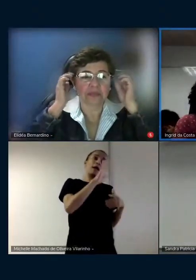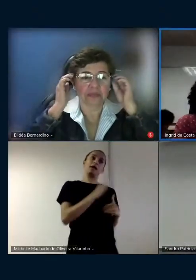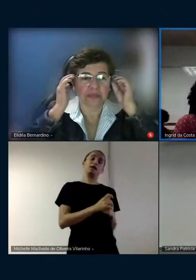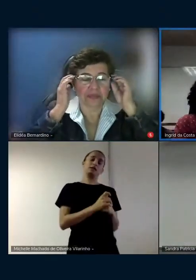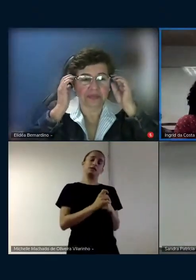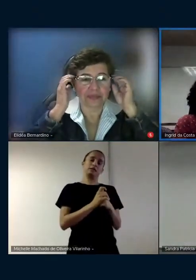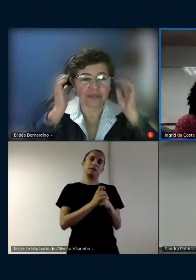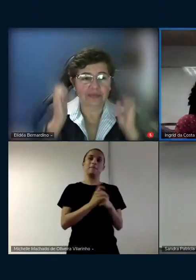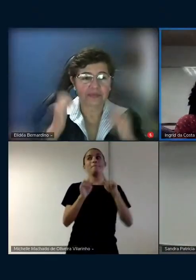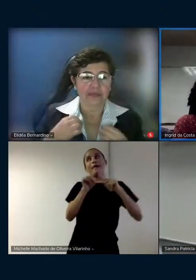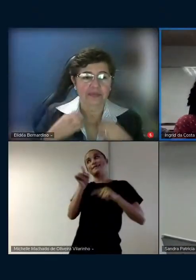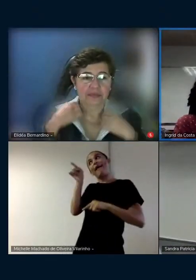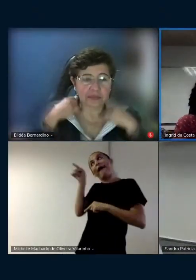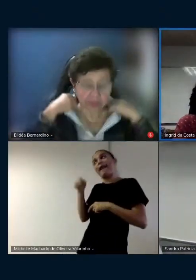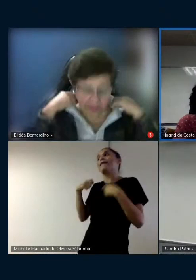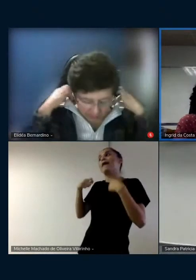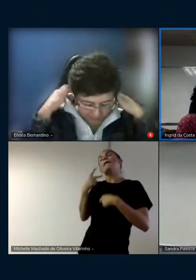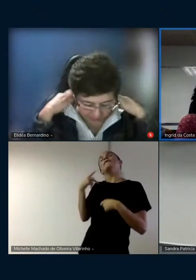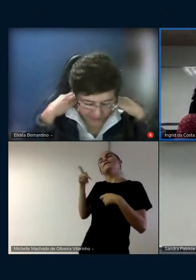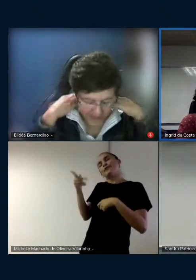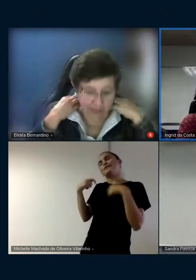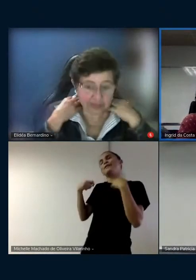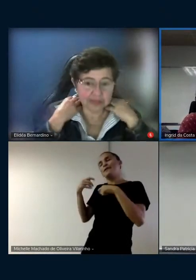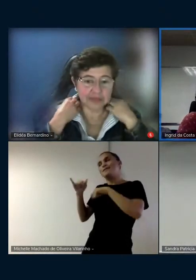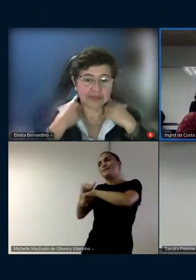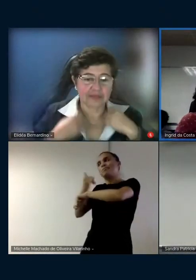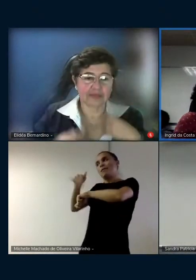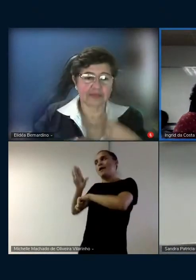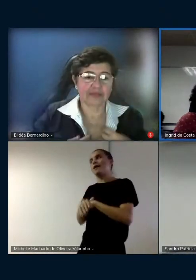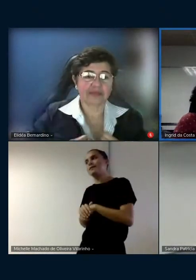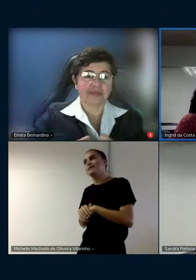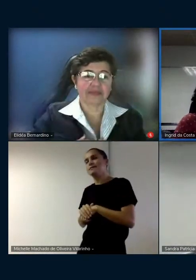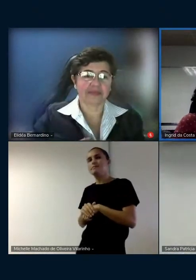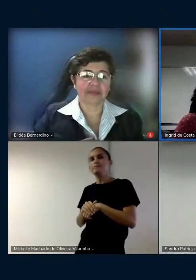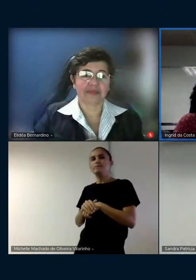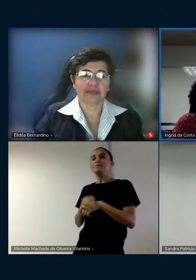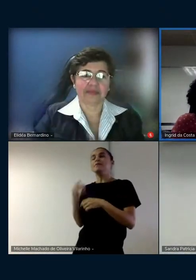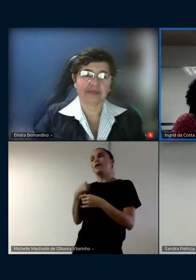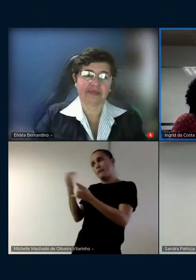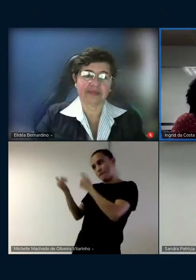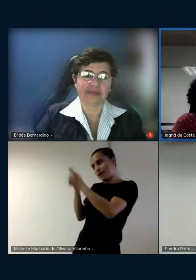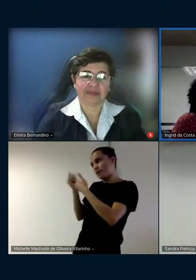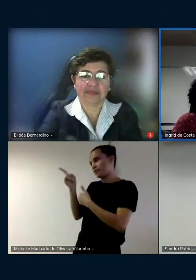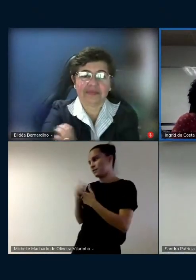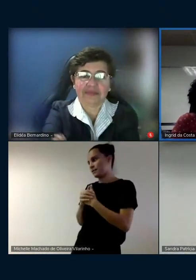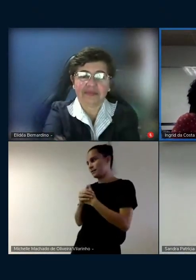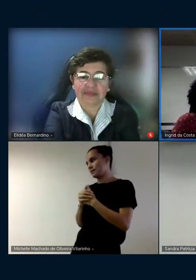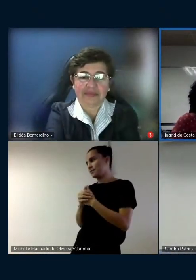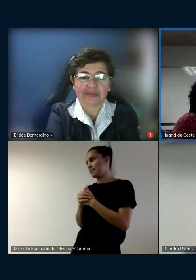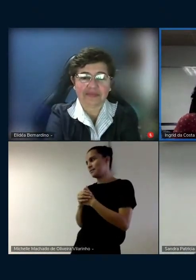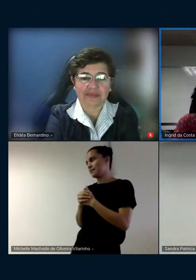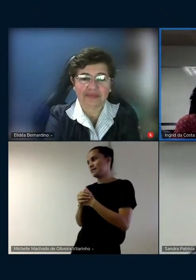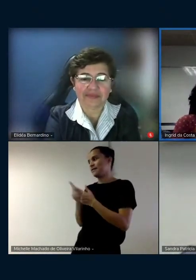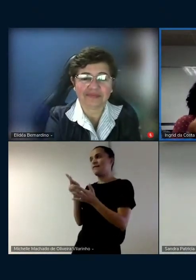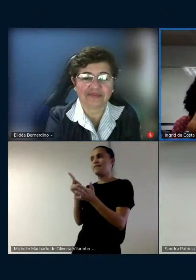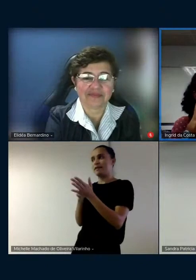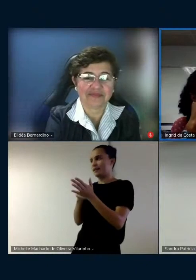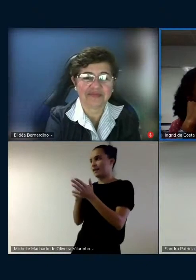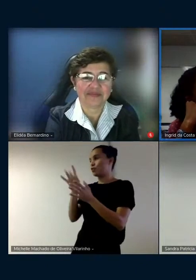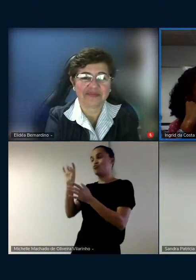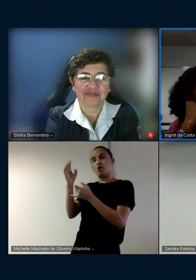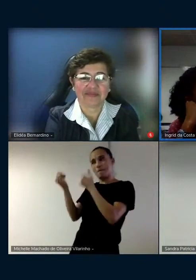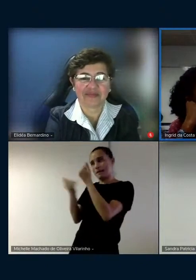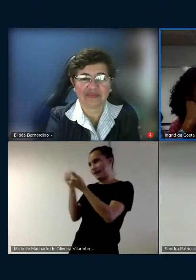engordar e aí a observação que eu fiz foi até falar brincando com você não era a mesma coisa